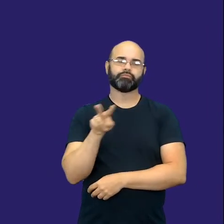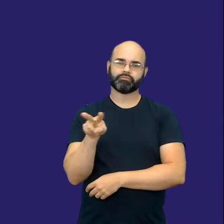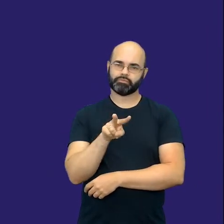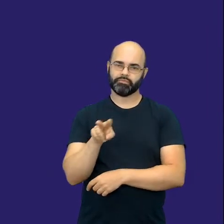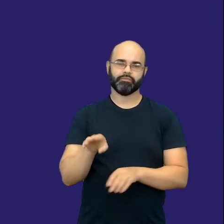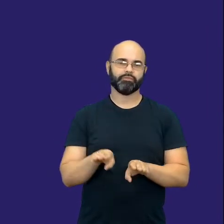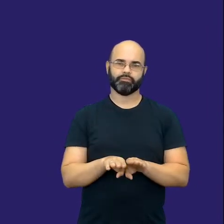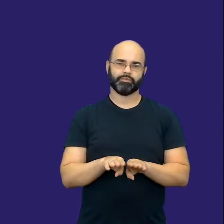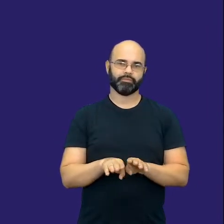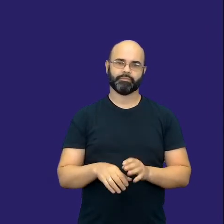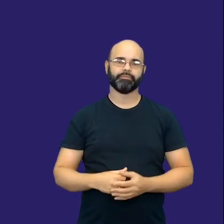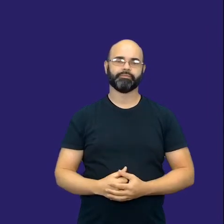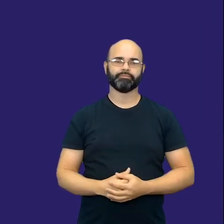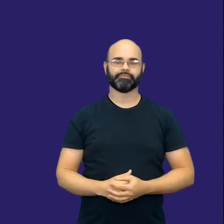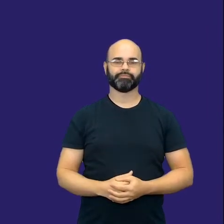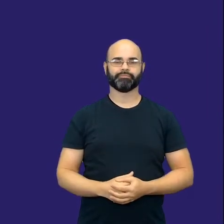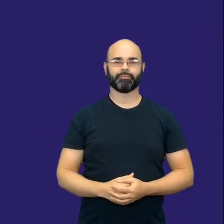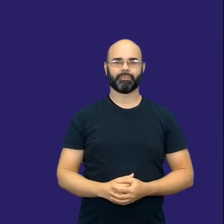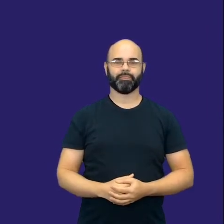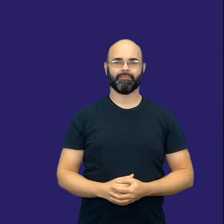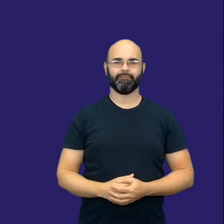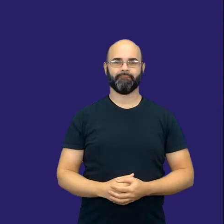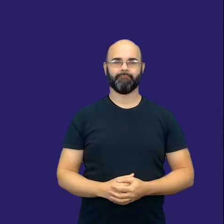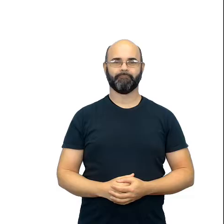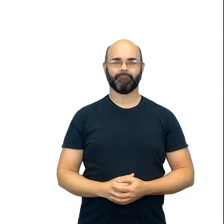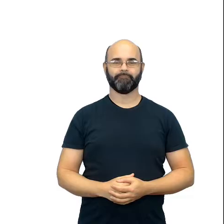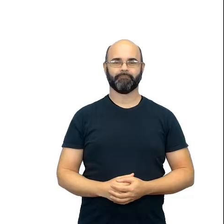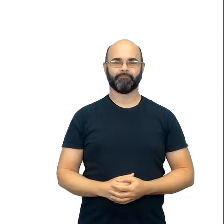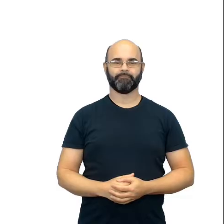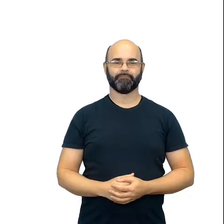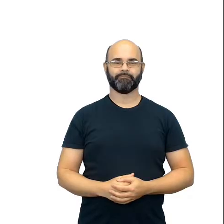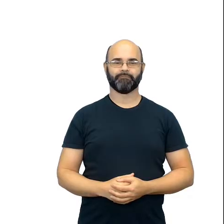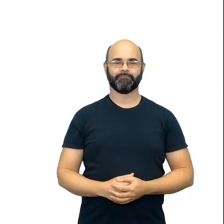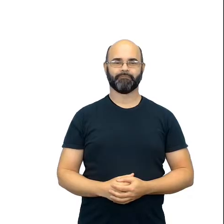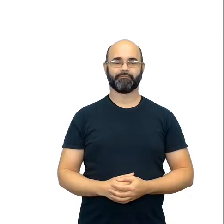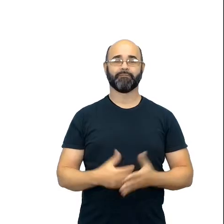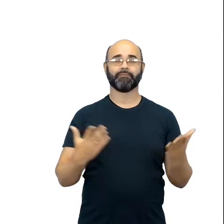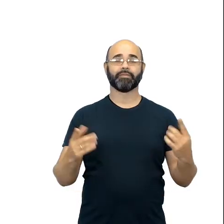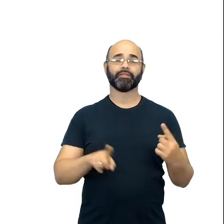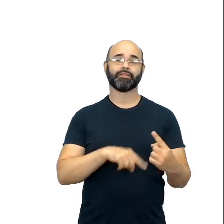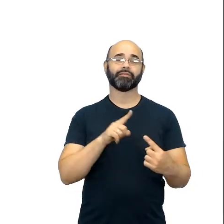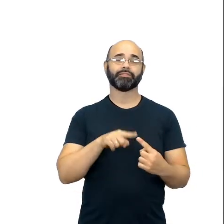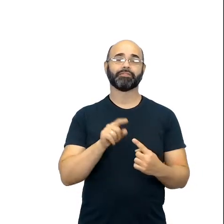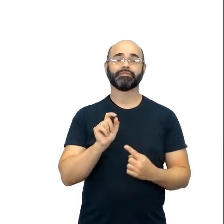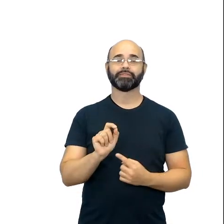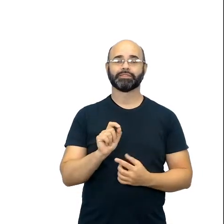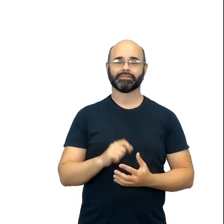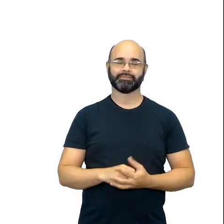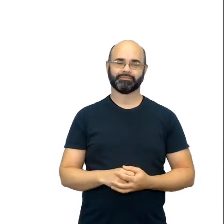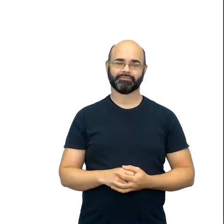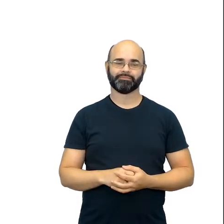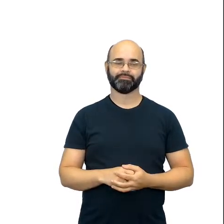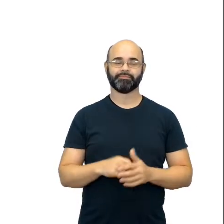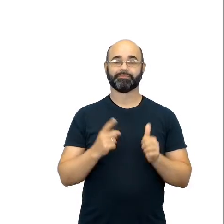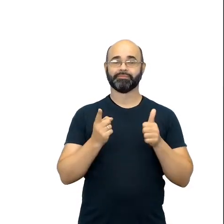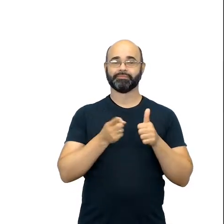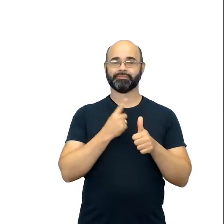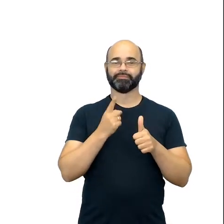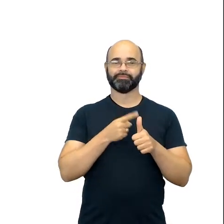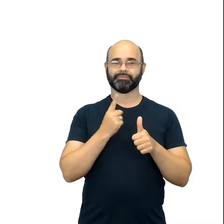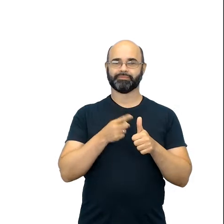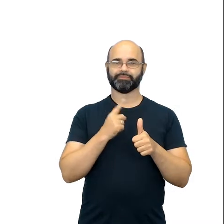médio. Quais são os objetivos que a gente tem com a pauta de hoje? Primeiro objetivo é retomar algumas